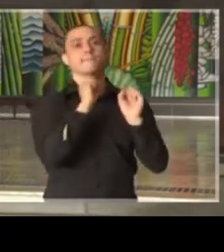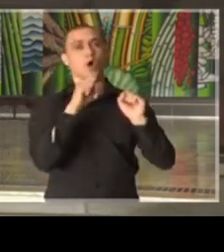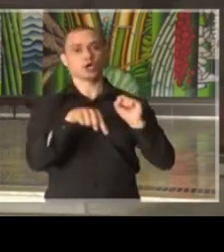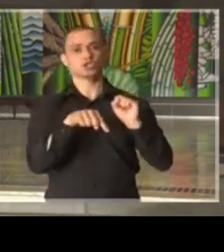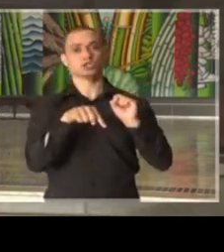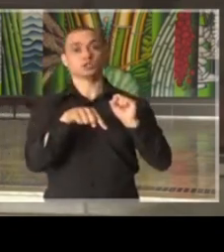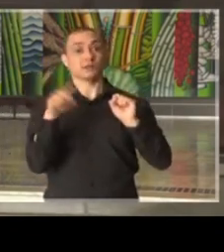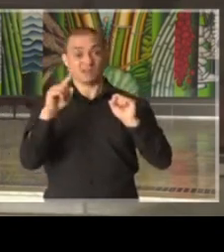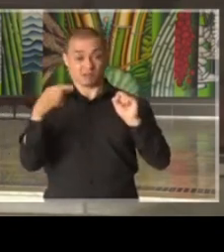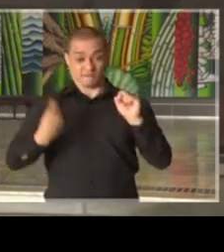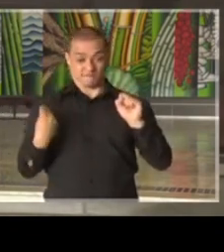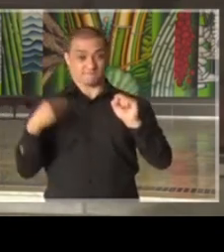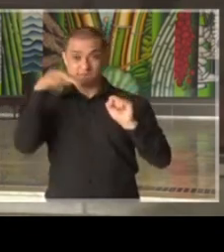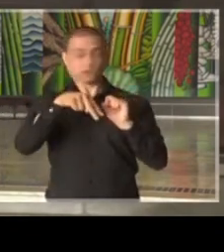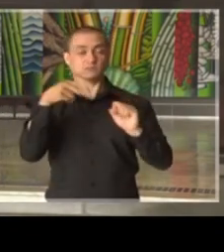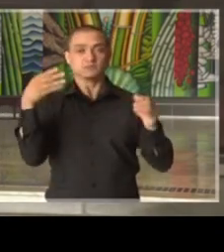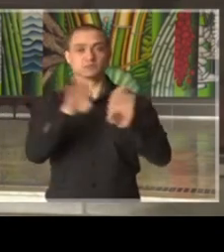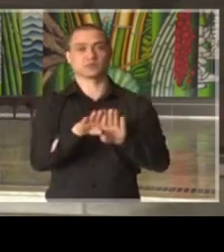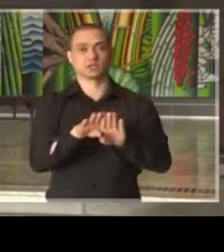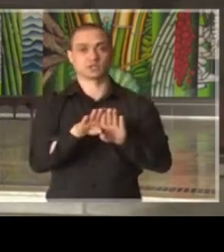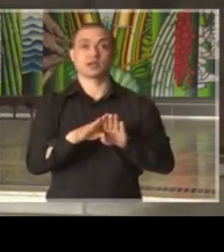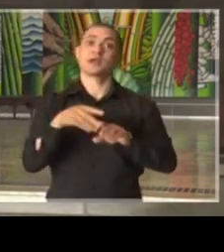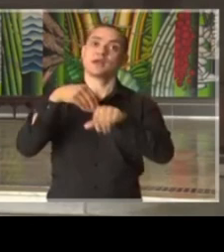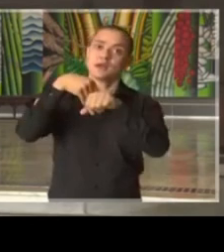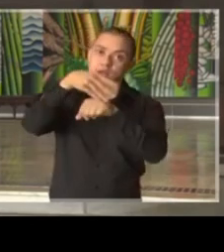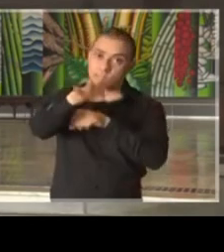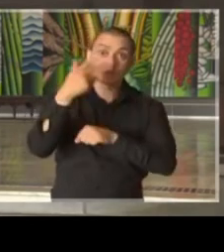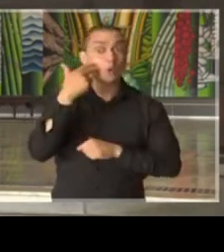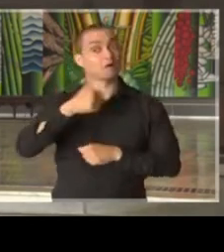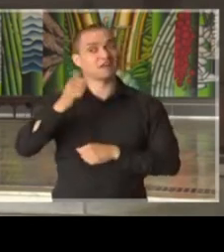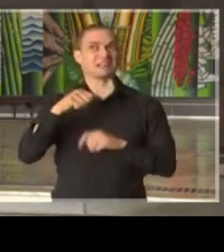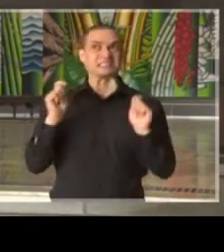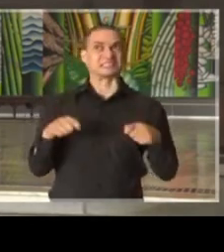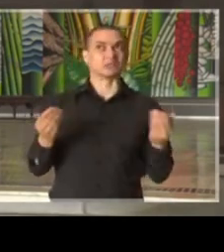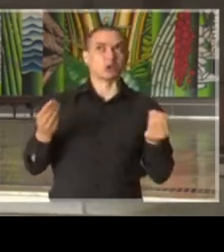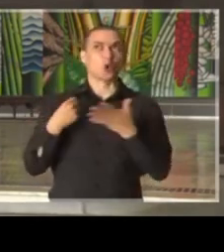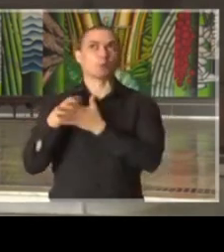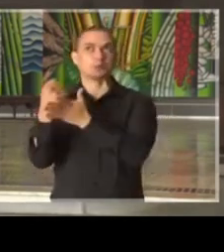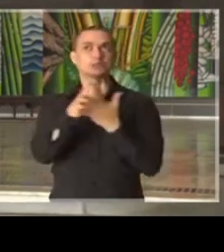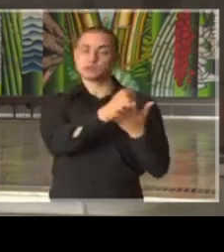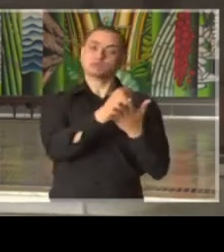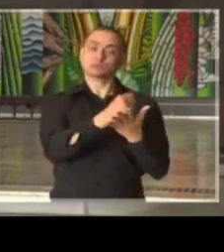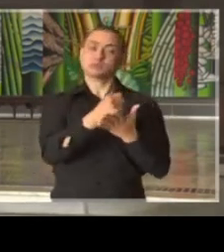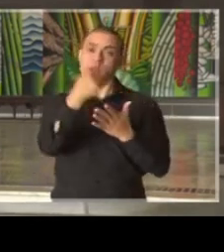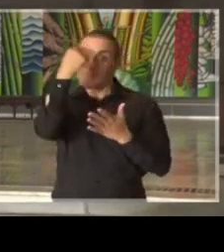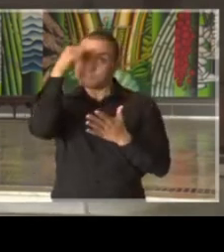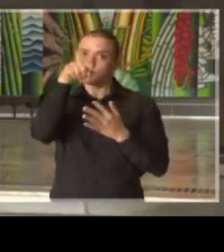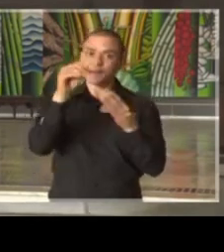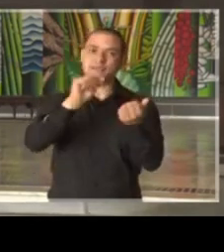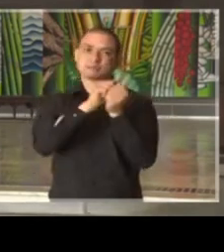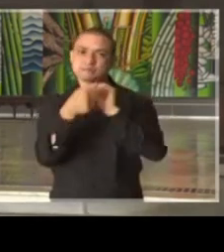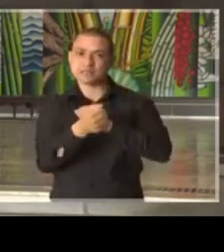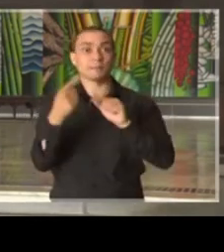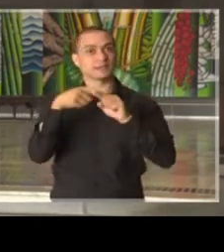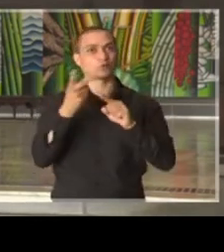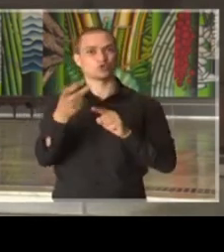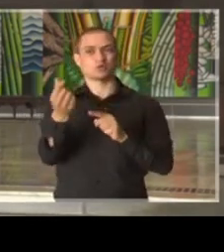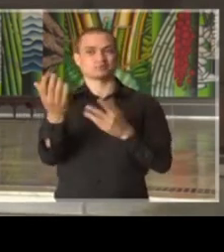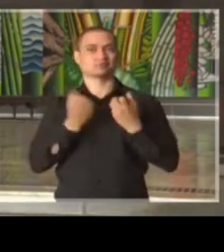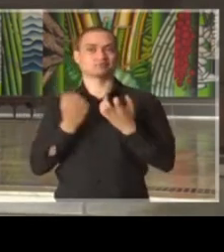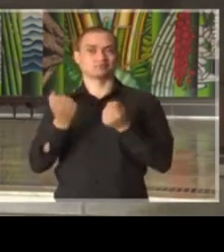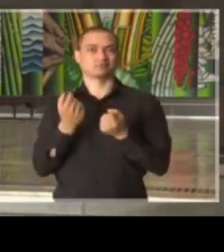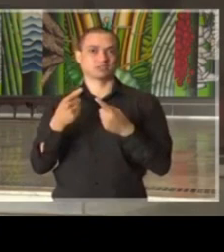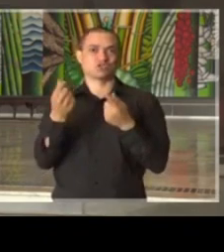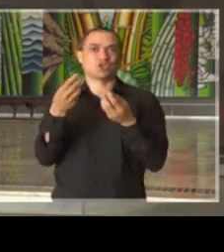e essa é nossa recomendação, para que avaliem esta alternativa como forma de manterem alguma receita nos seus negócios e